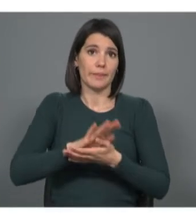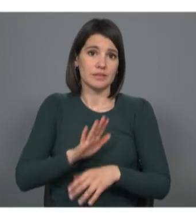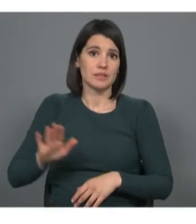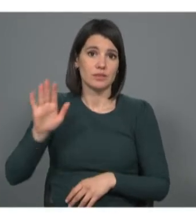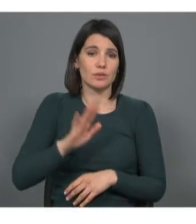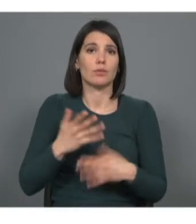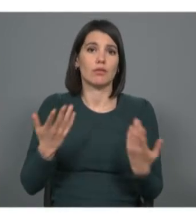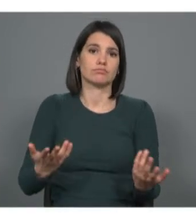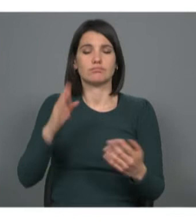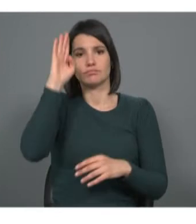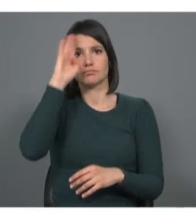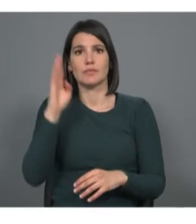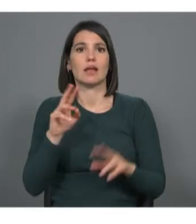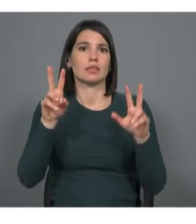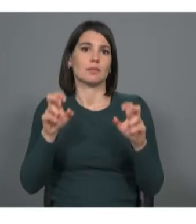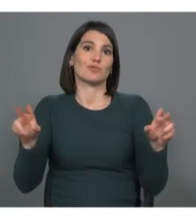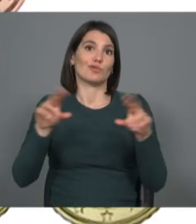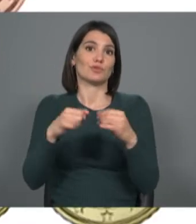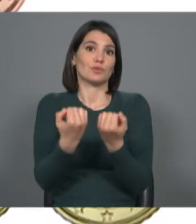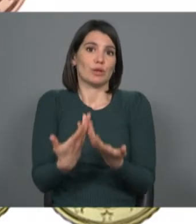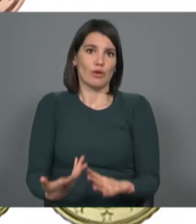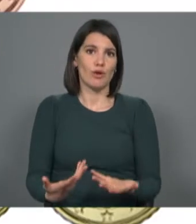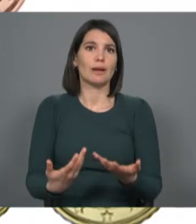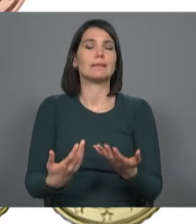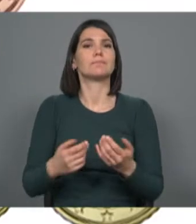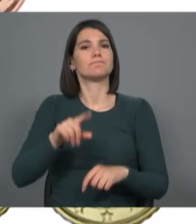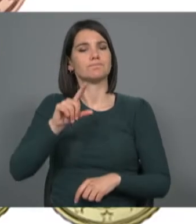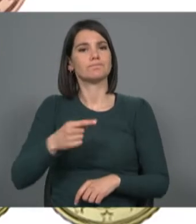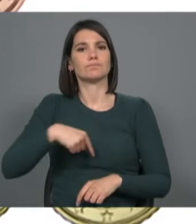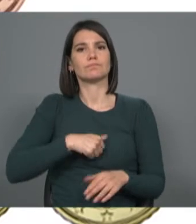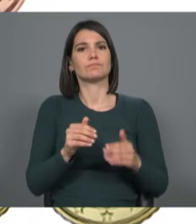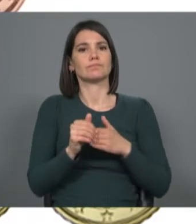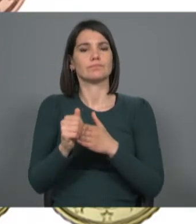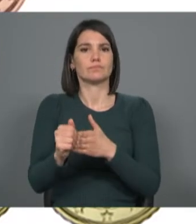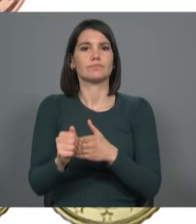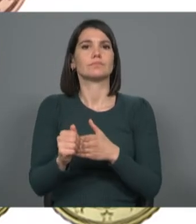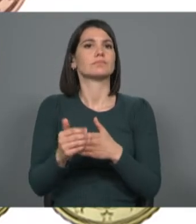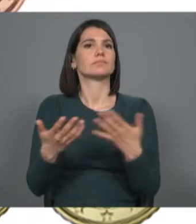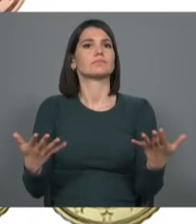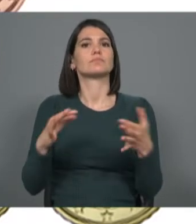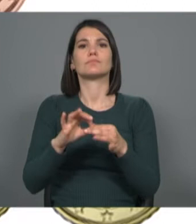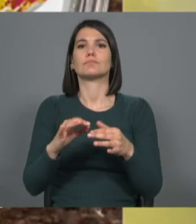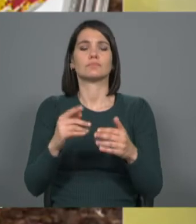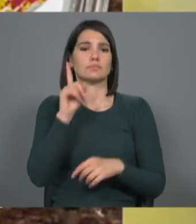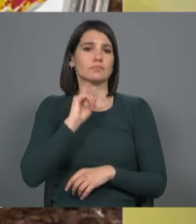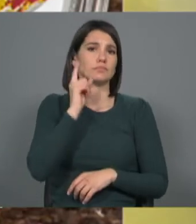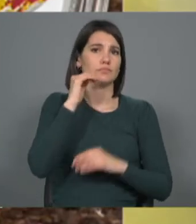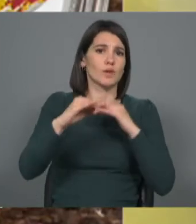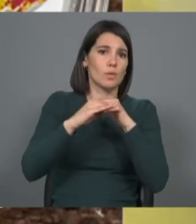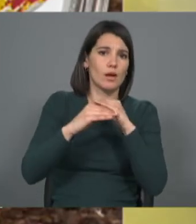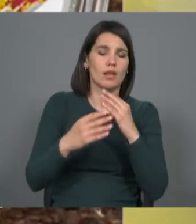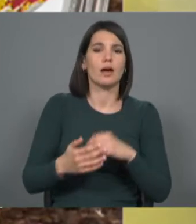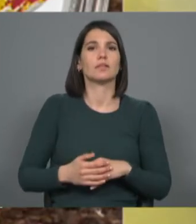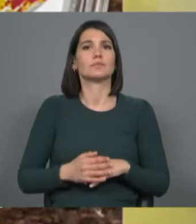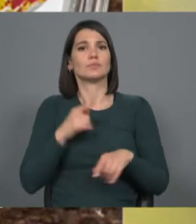novos temas civilizacionais, somos líderes também naquilo que diz respeito à igualdade de género, a políticas